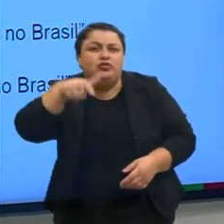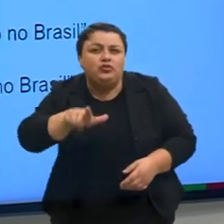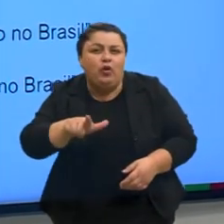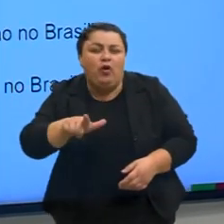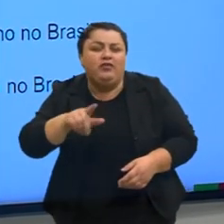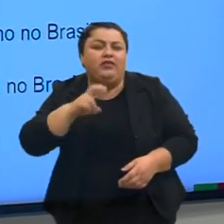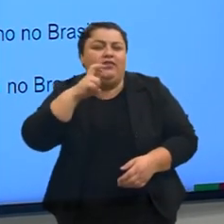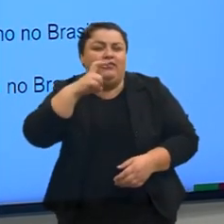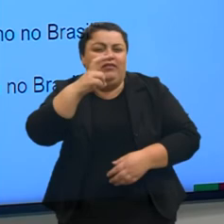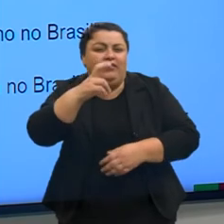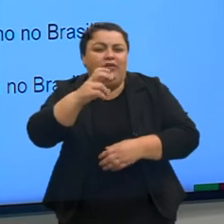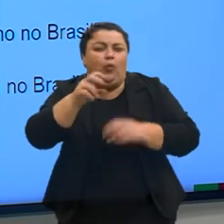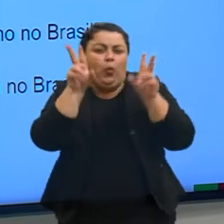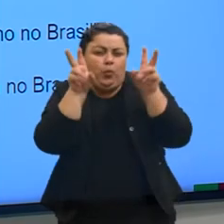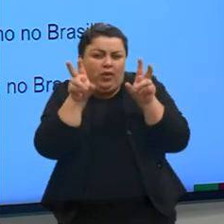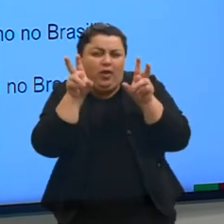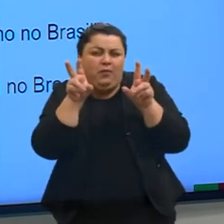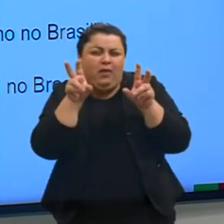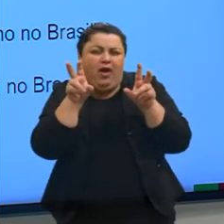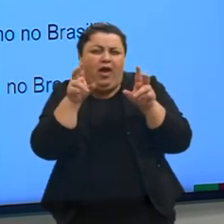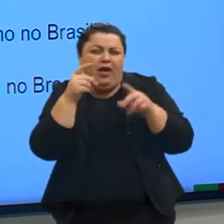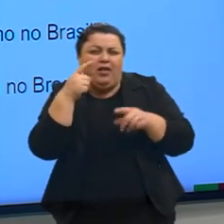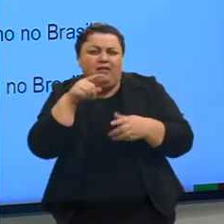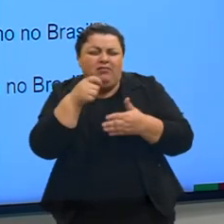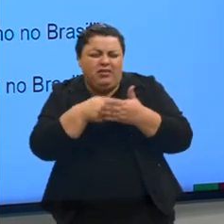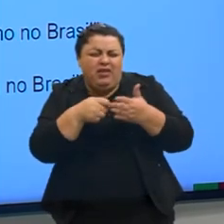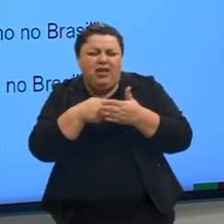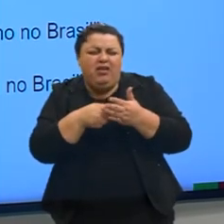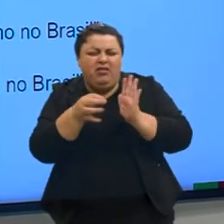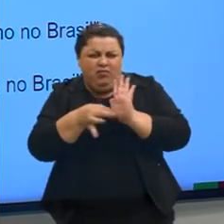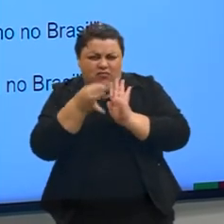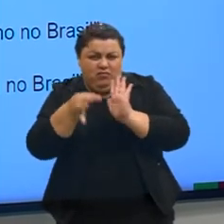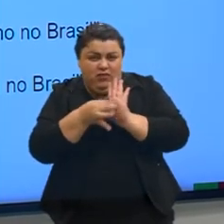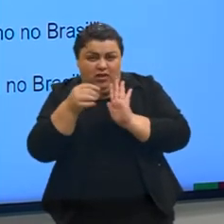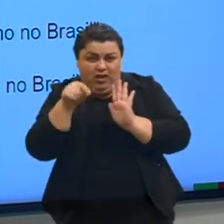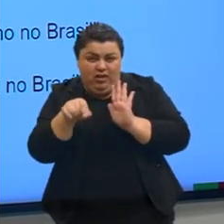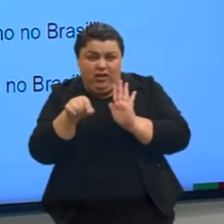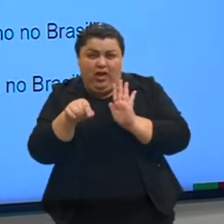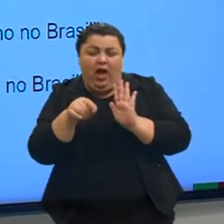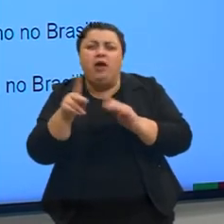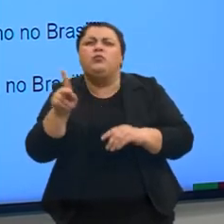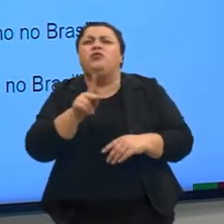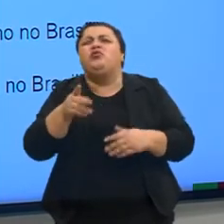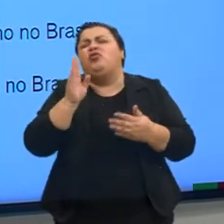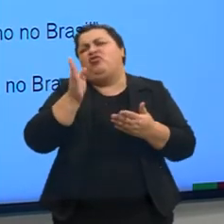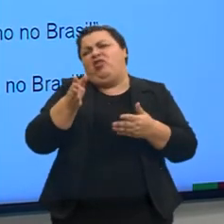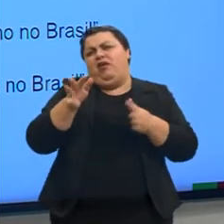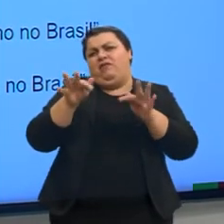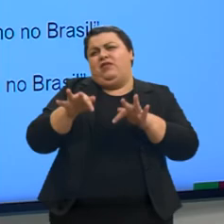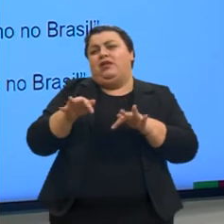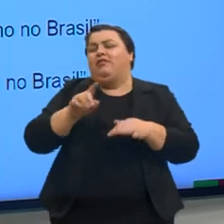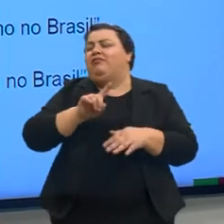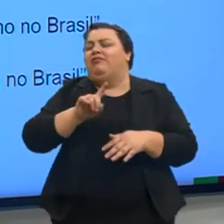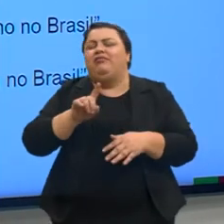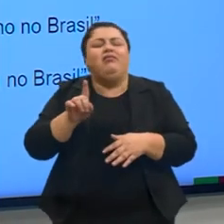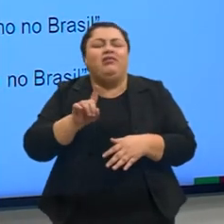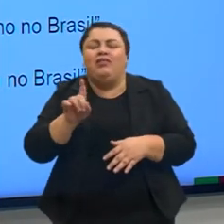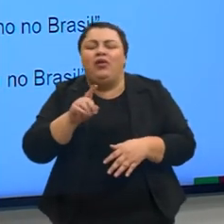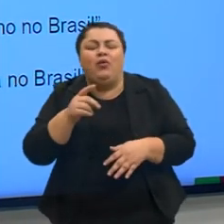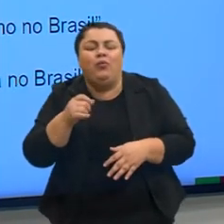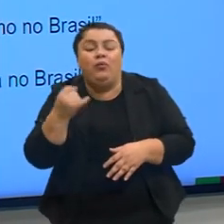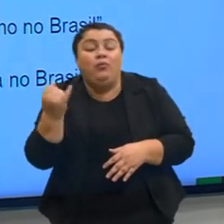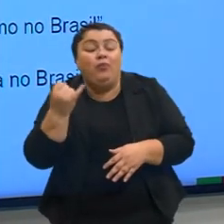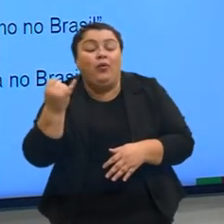esses cinco temas. Tentem argumentar alguma coisa sobre eles. Ah, professor, mas já caiu. Não importa. A gente vai